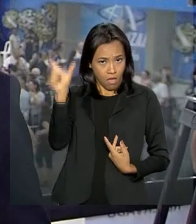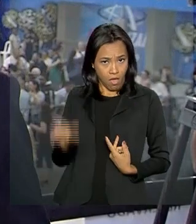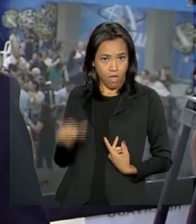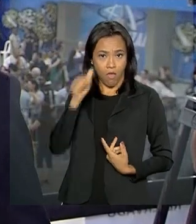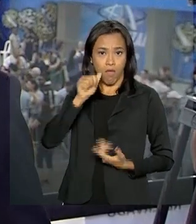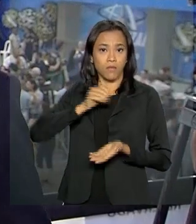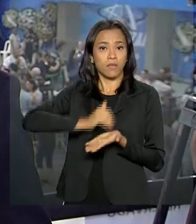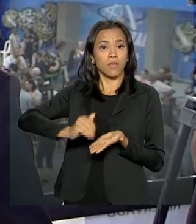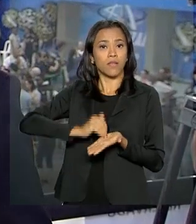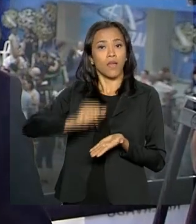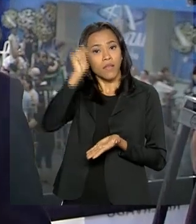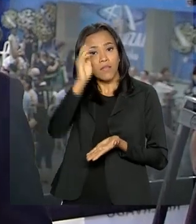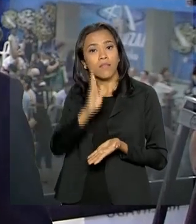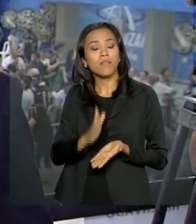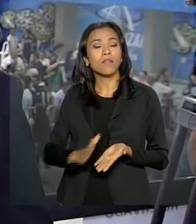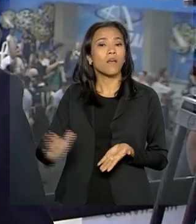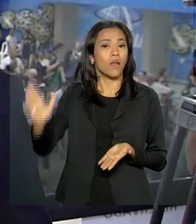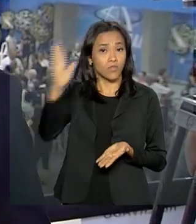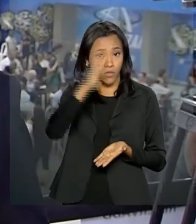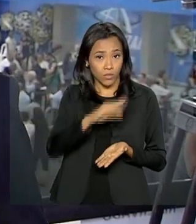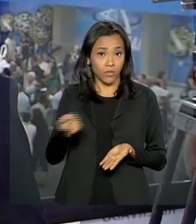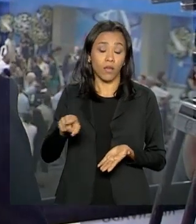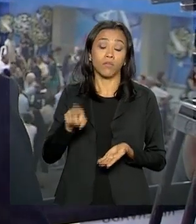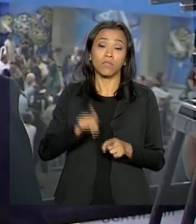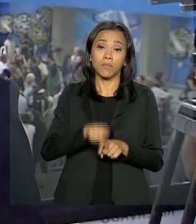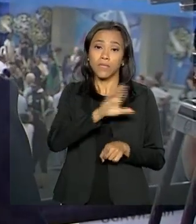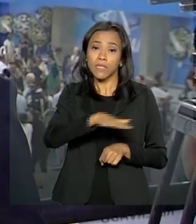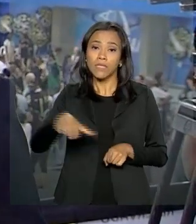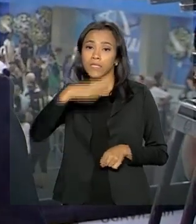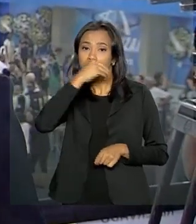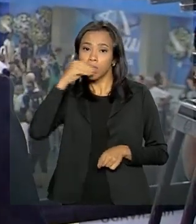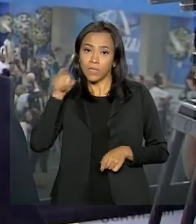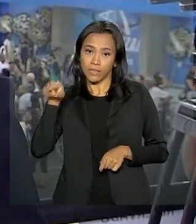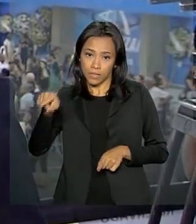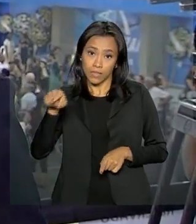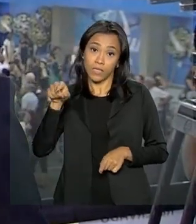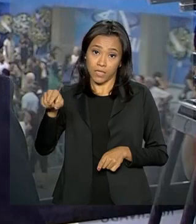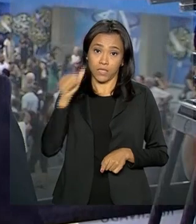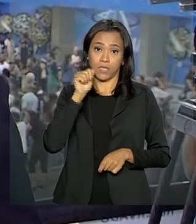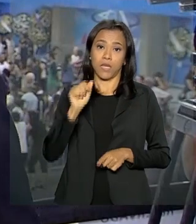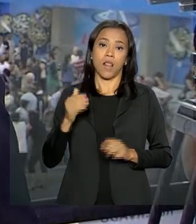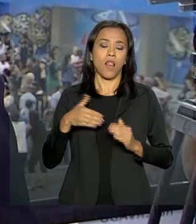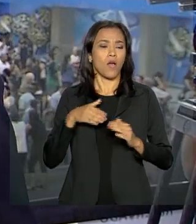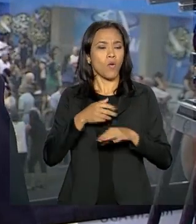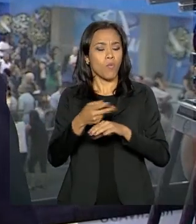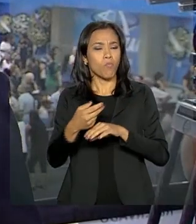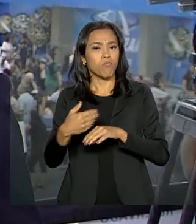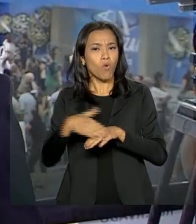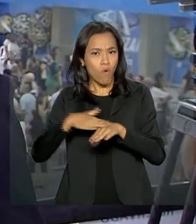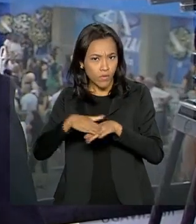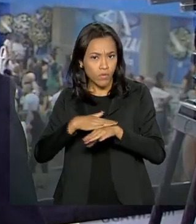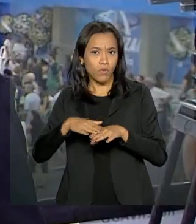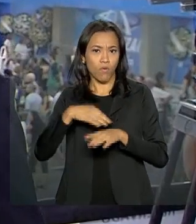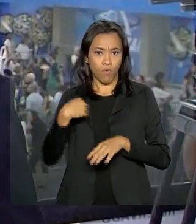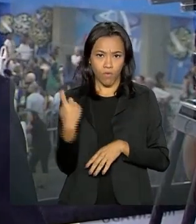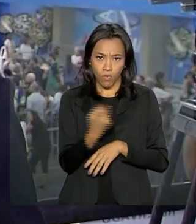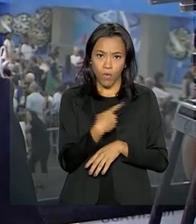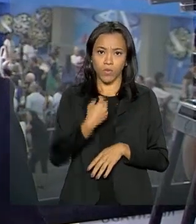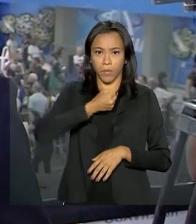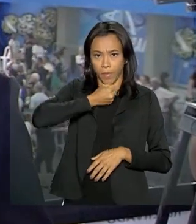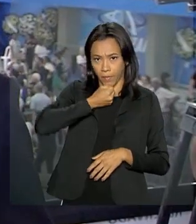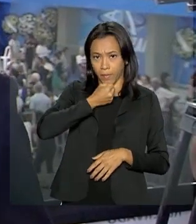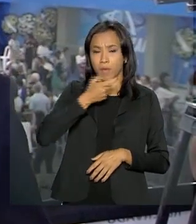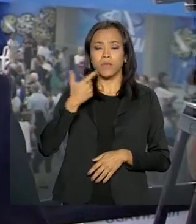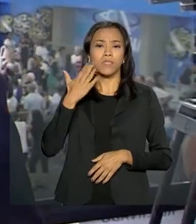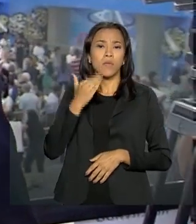direitos da infância e também dos adolescentes. E ela conversou com a nossa equipe a respeito do trabalho